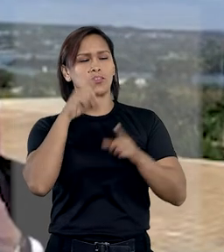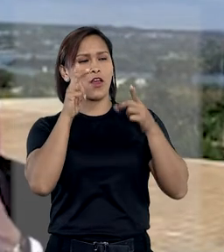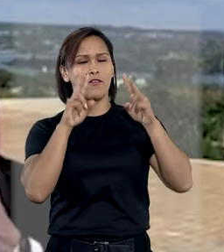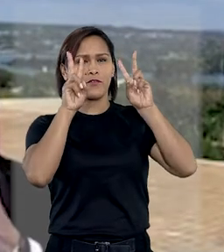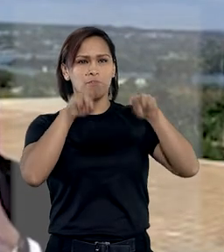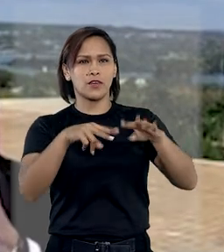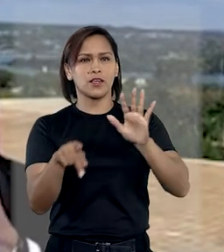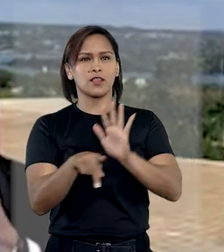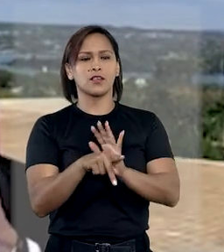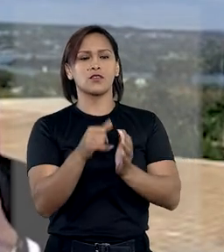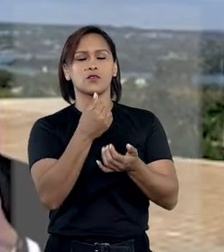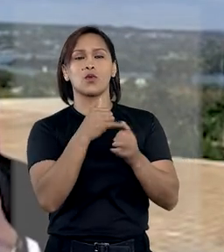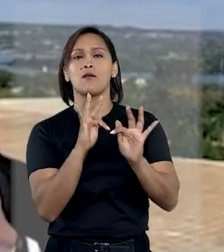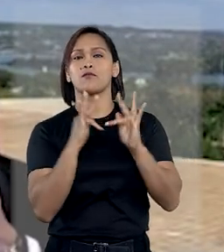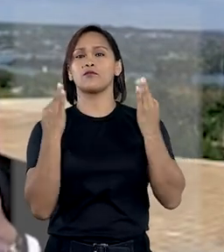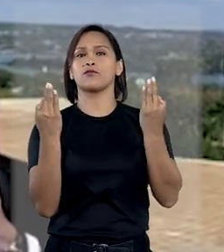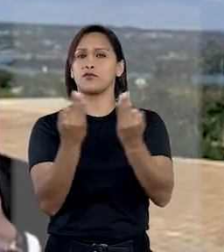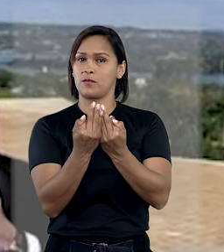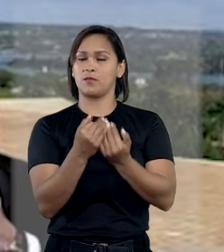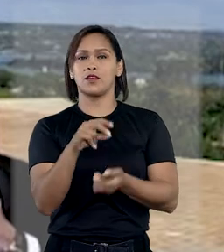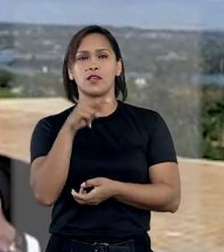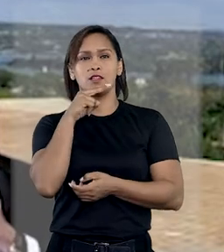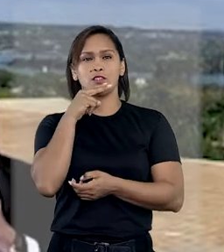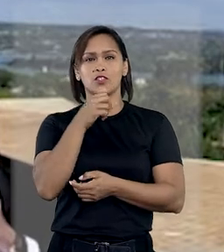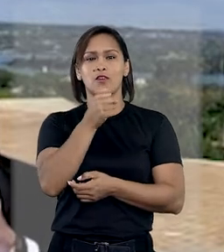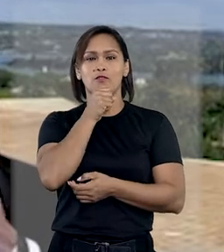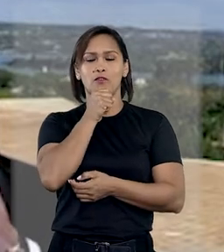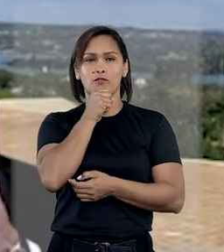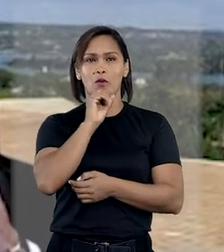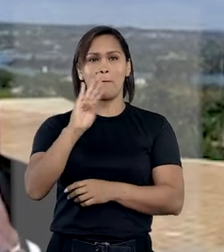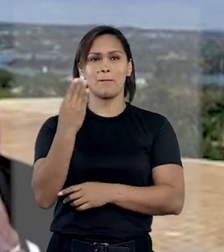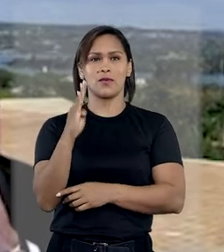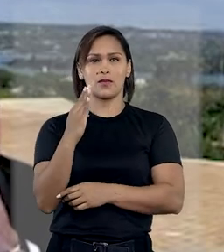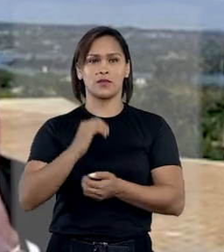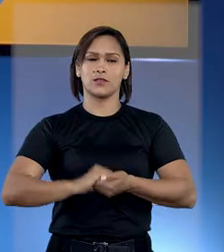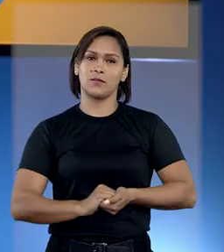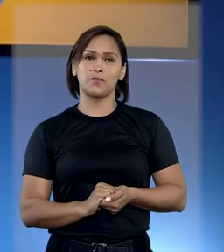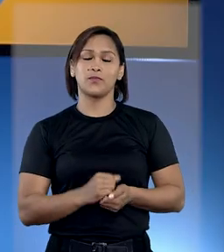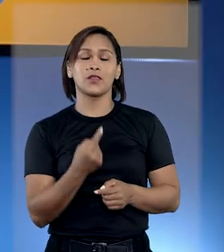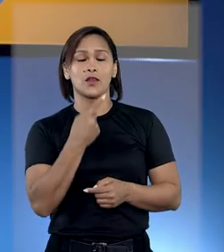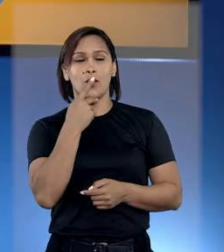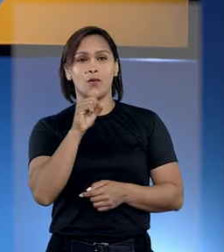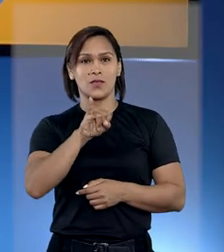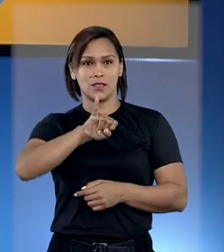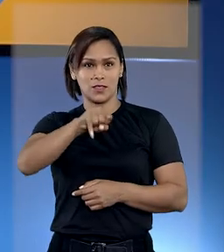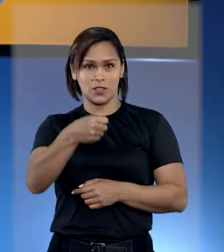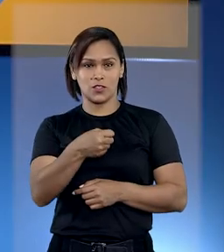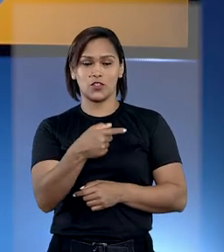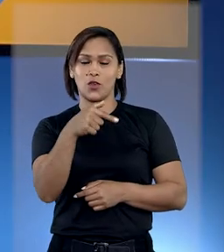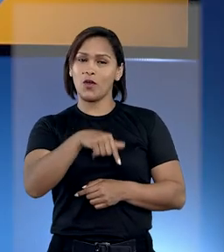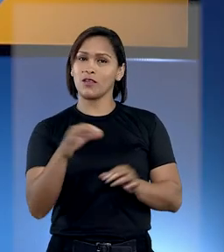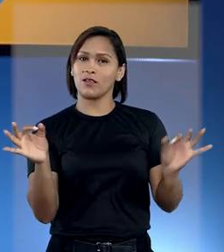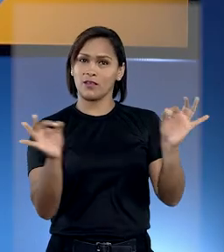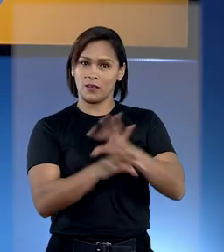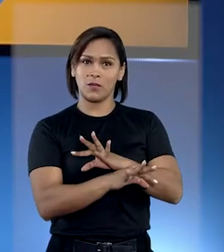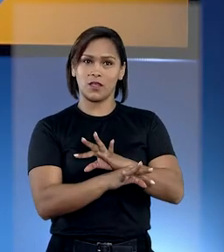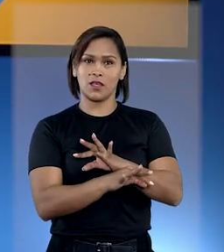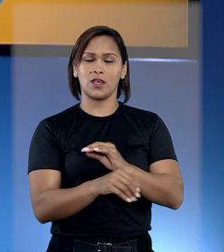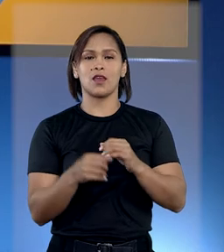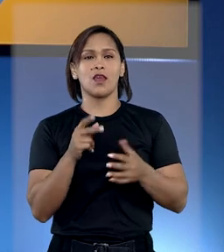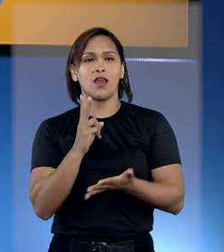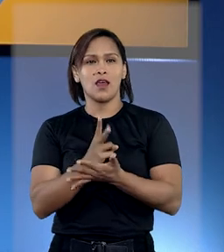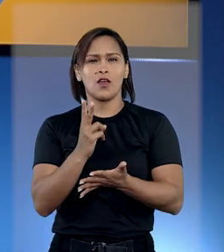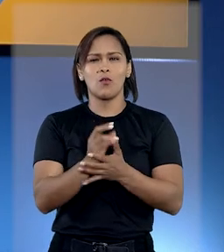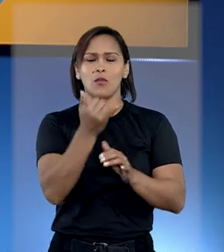de verem reconhecida sua parentalidade avoenga biológica. É isso! O STJ Notícias fica por